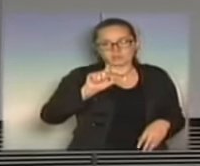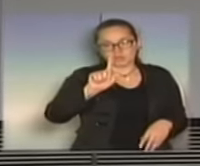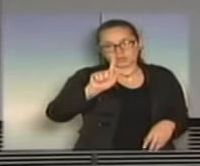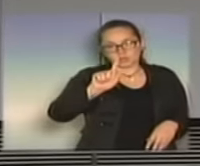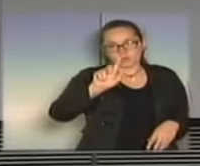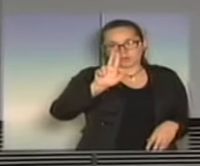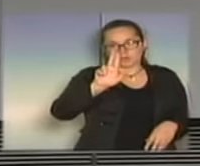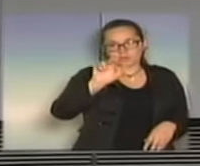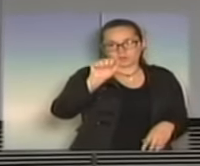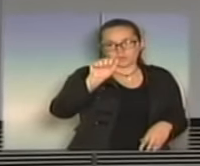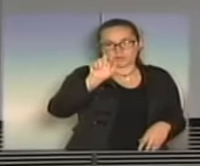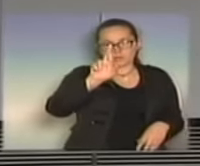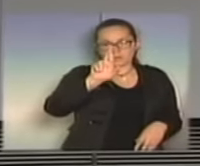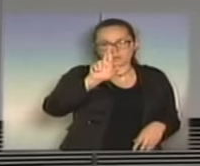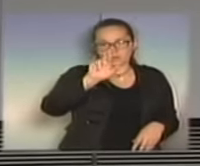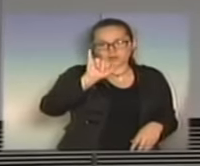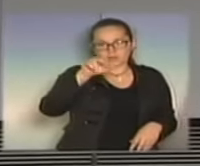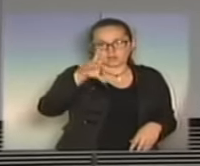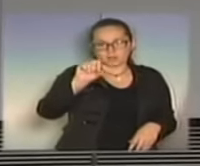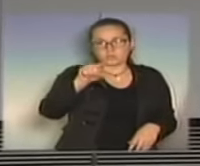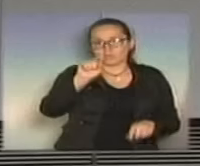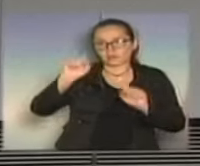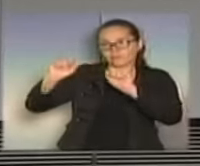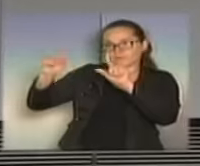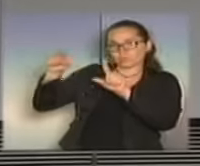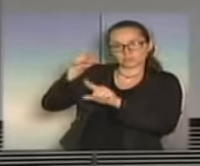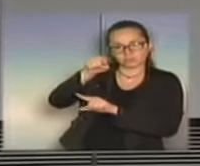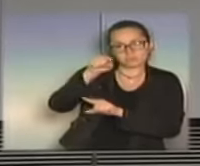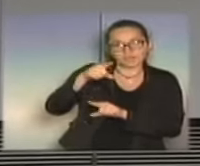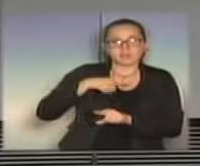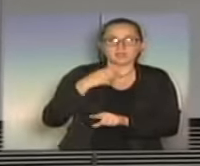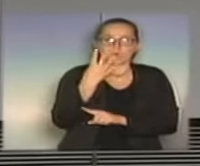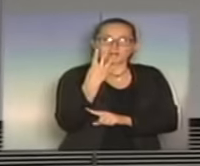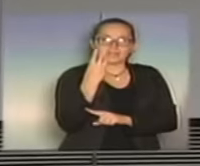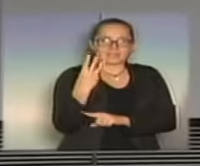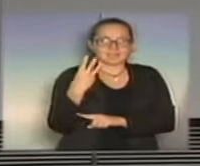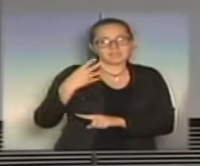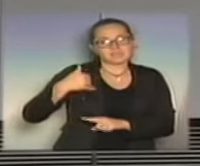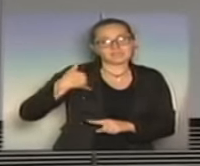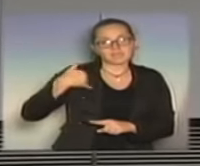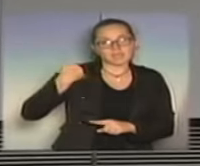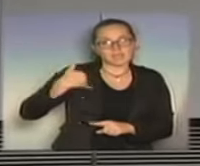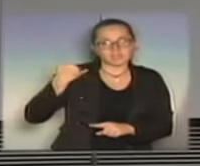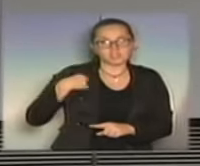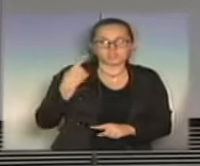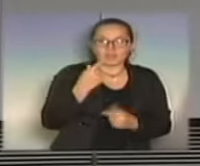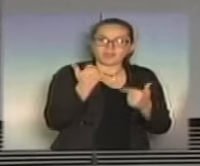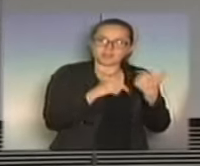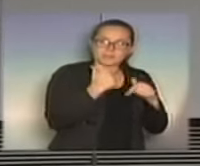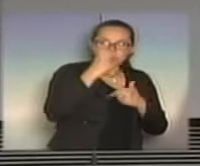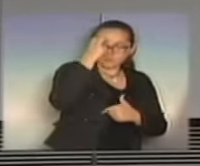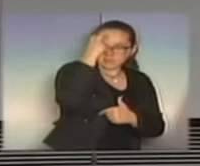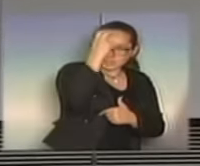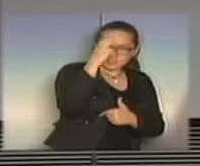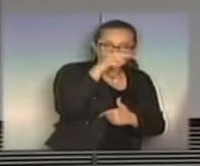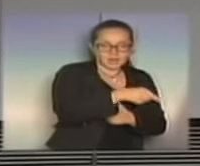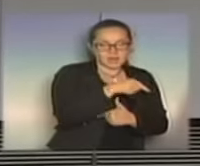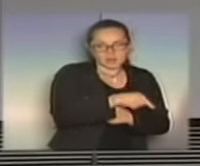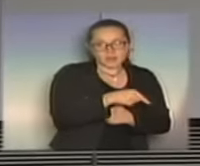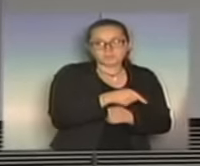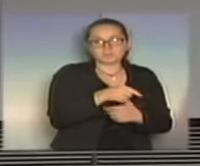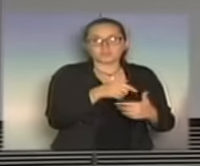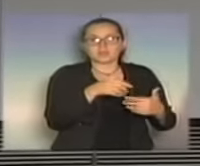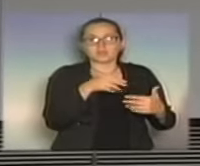Neto, a foto dele está aí, 43 anos, ele trabalhava na inteligência da Polícia Civil na cidade de São José do